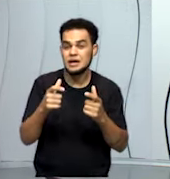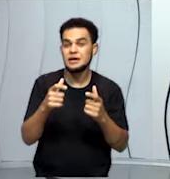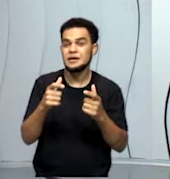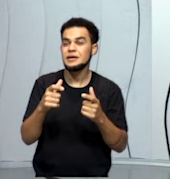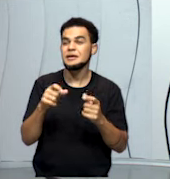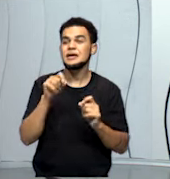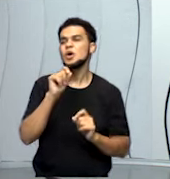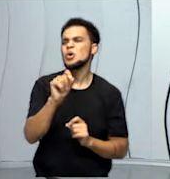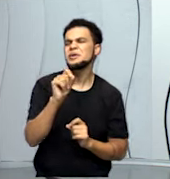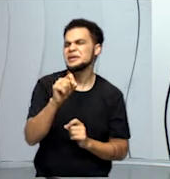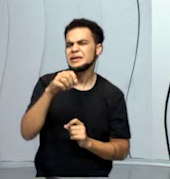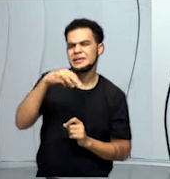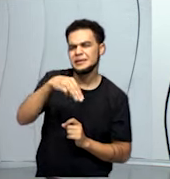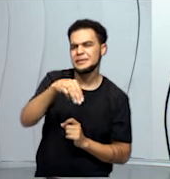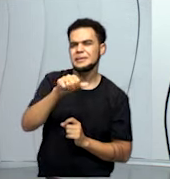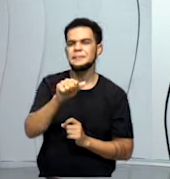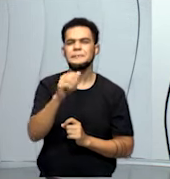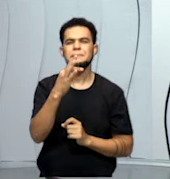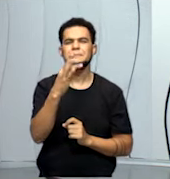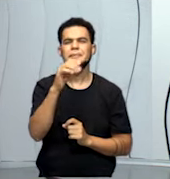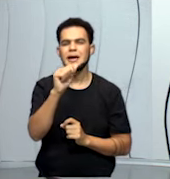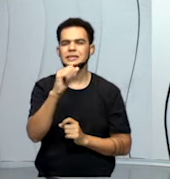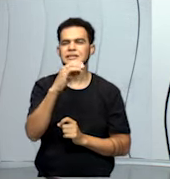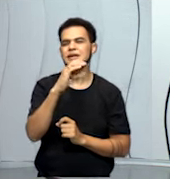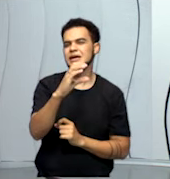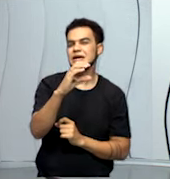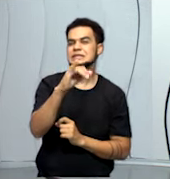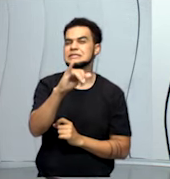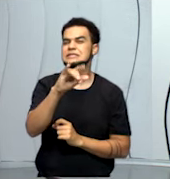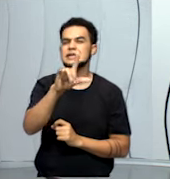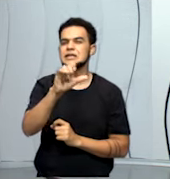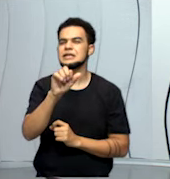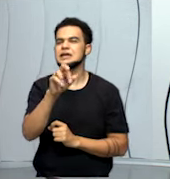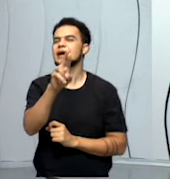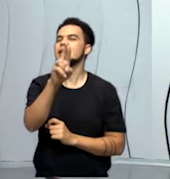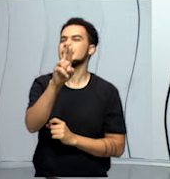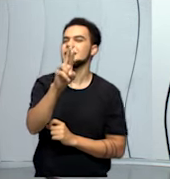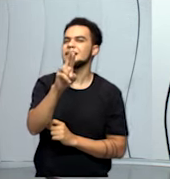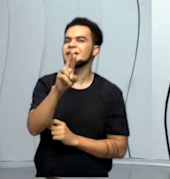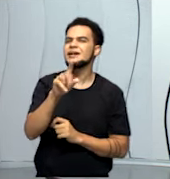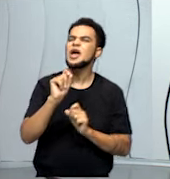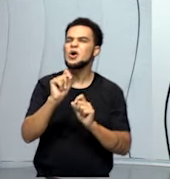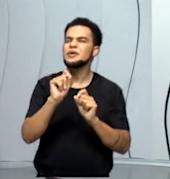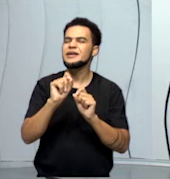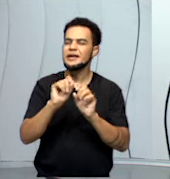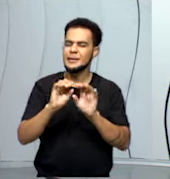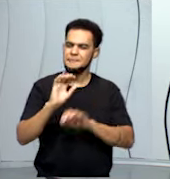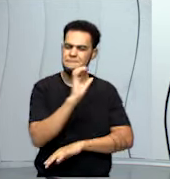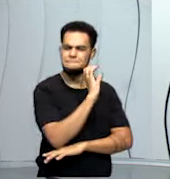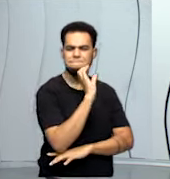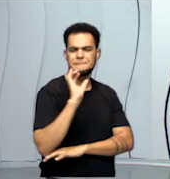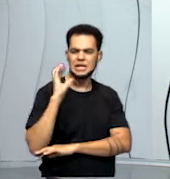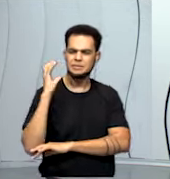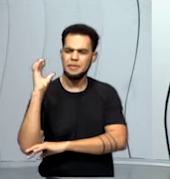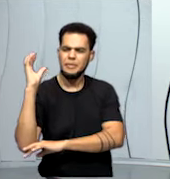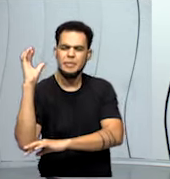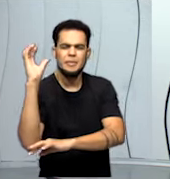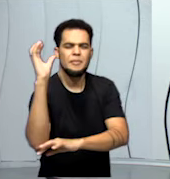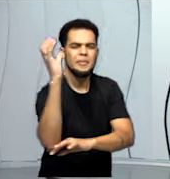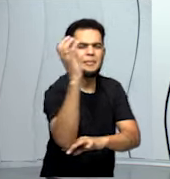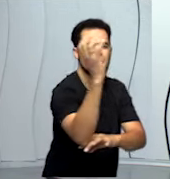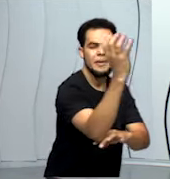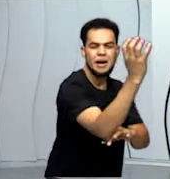mata ciliar, é só você lembrar dos cílios. Os cílios não são um contorno dos nossos olhos? A mata ciliar,